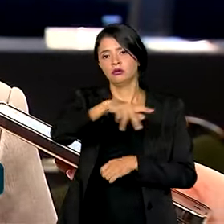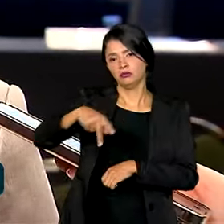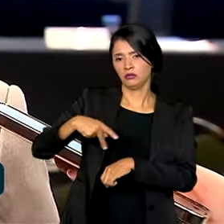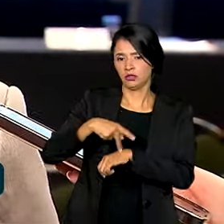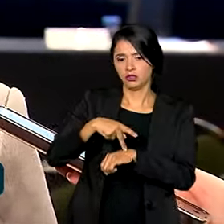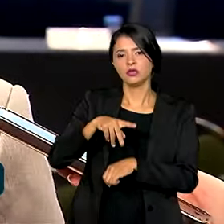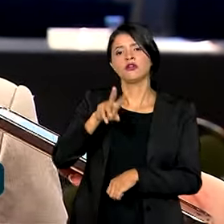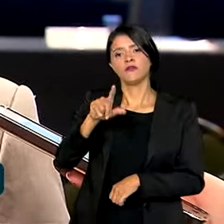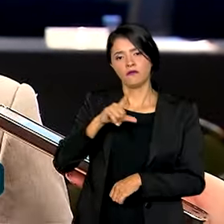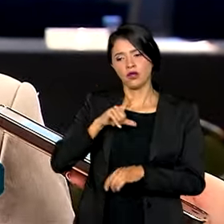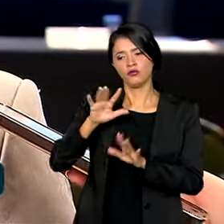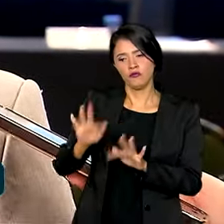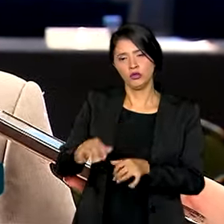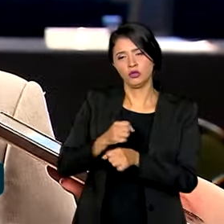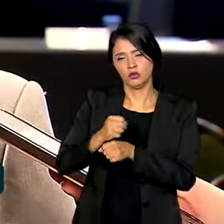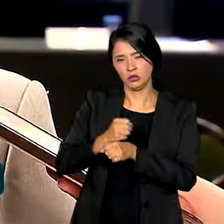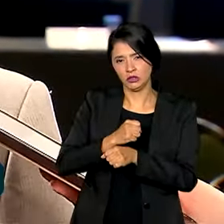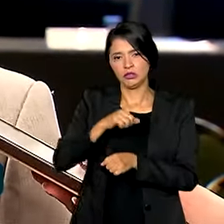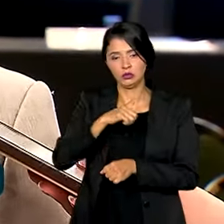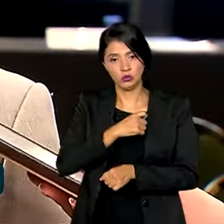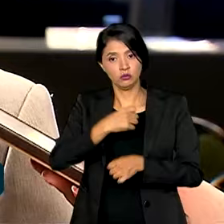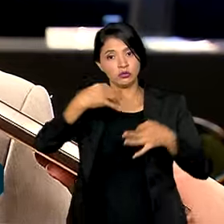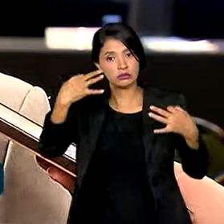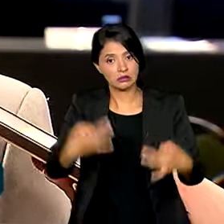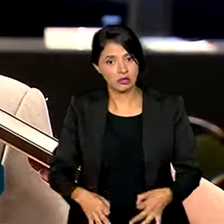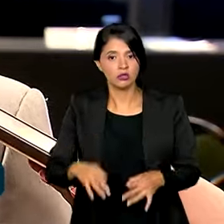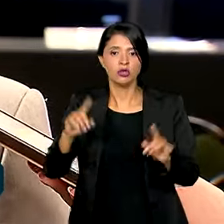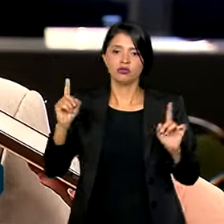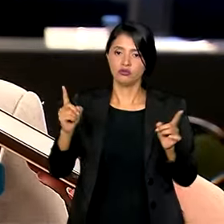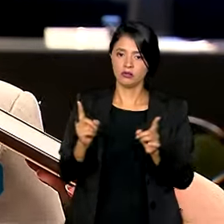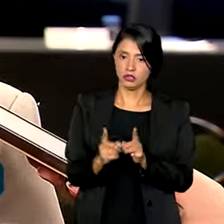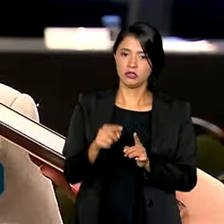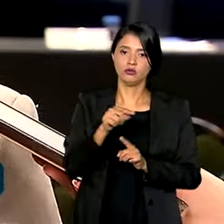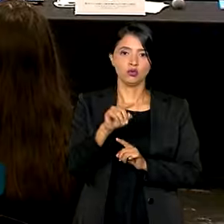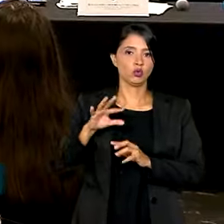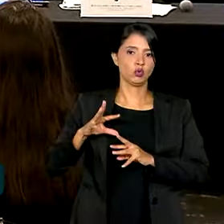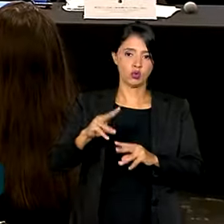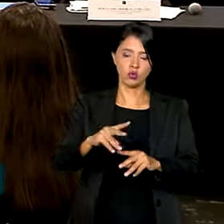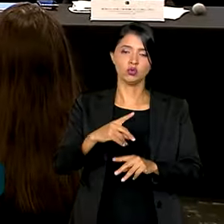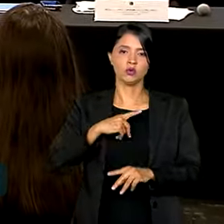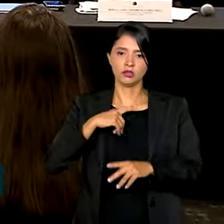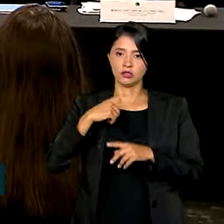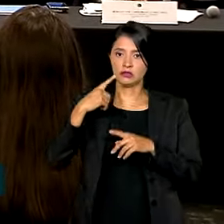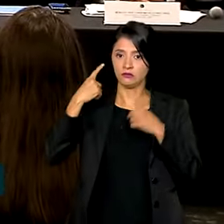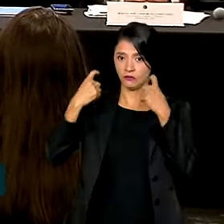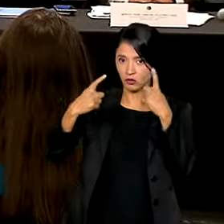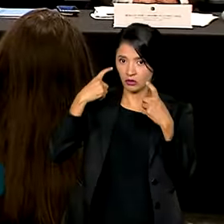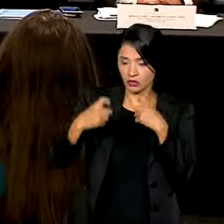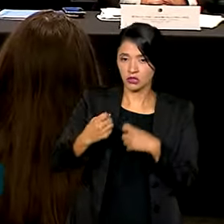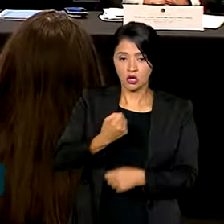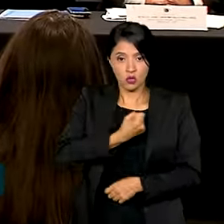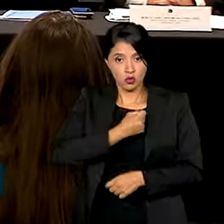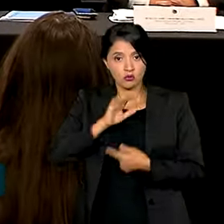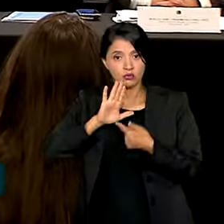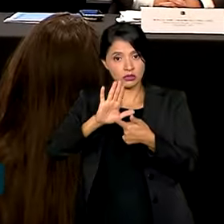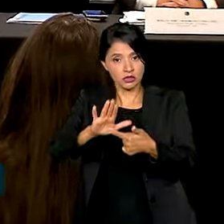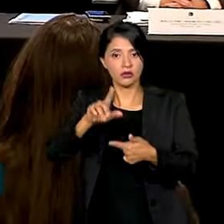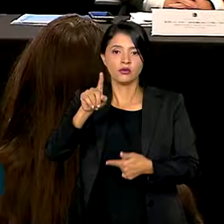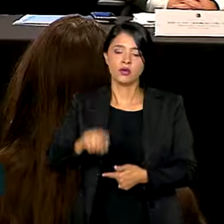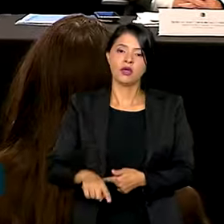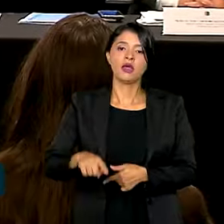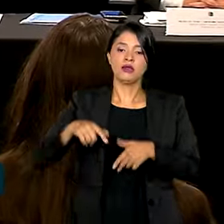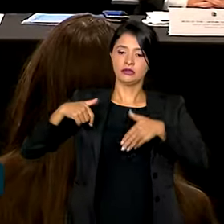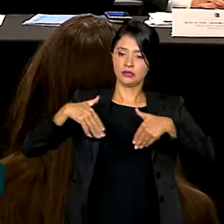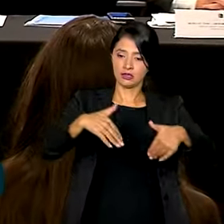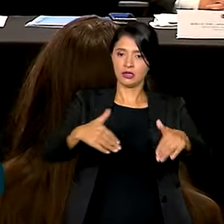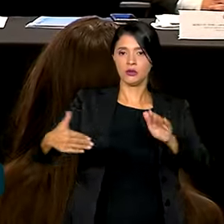ter, ao final do ano, números significativos de redução de todos esses indicadores. Os números apresentados são de setembro